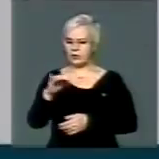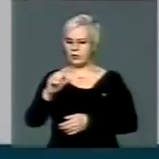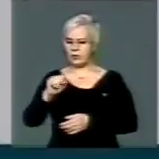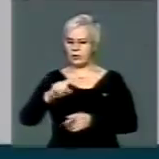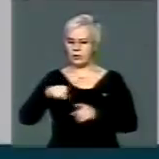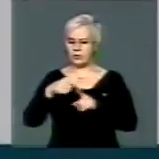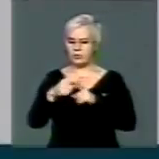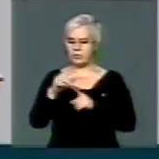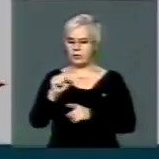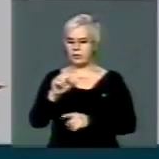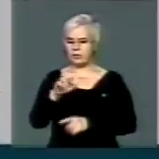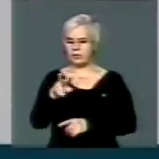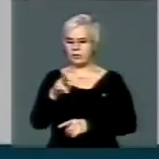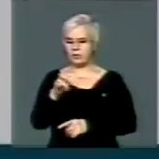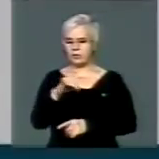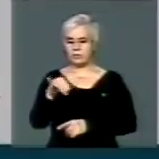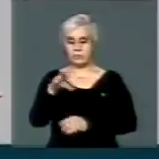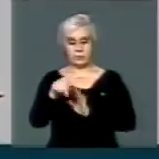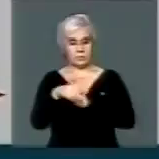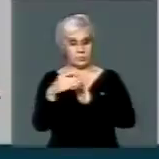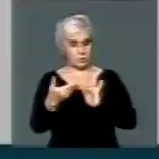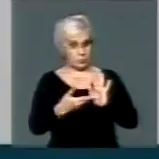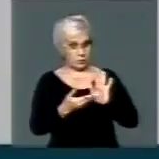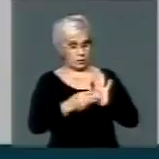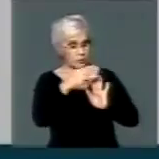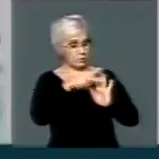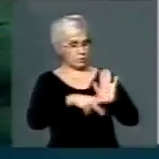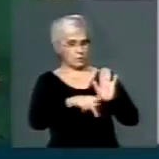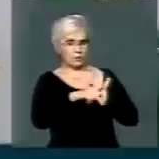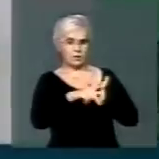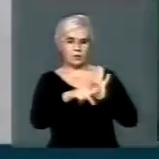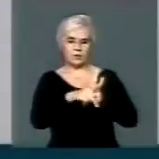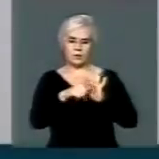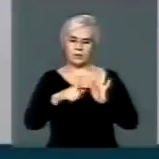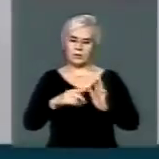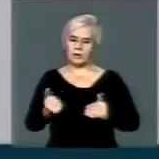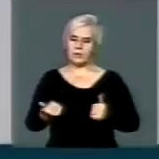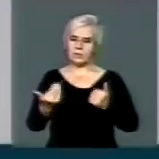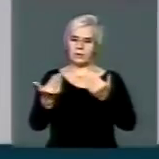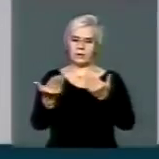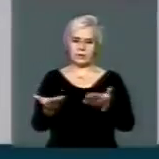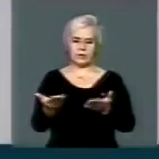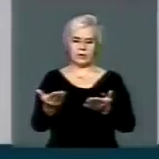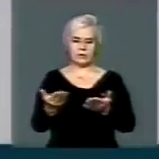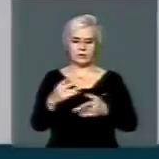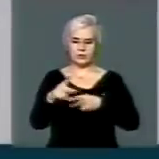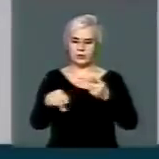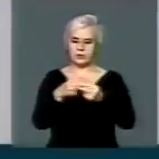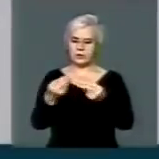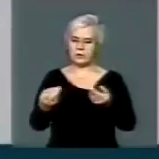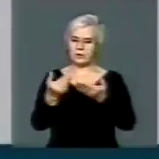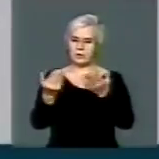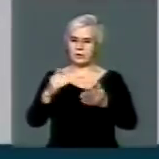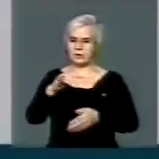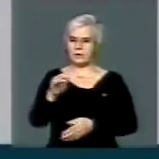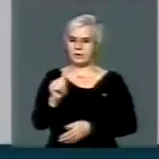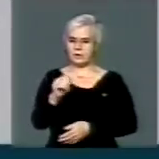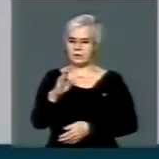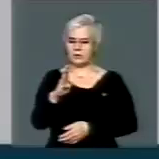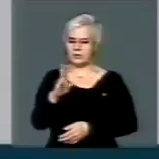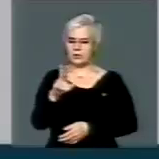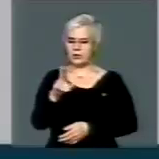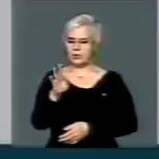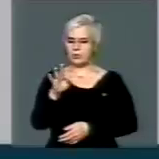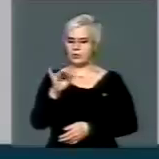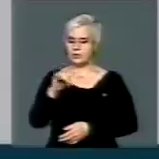foi presenteada com um jabuti que simplesmente prorroga por mais